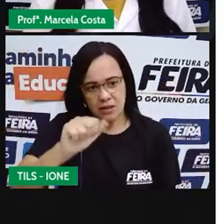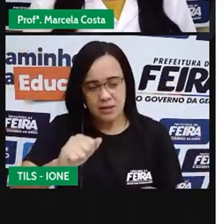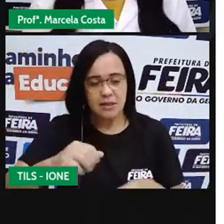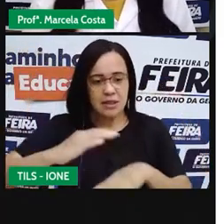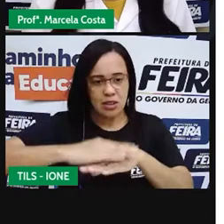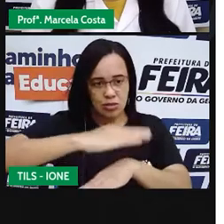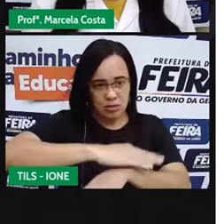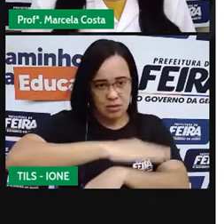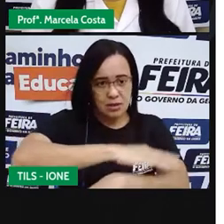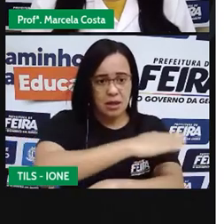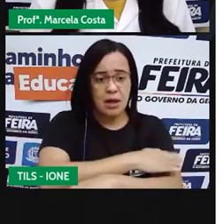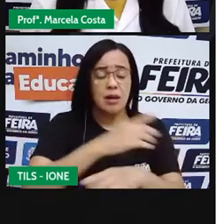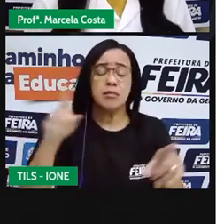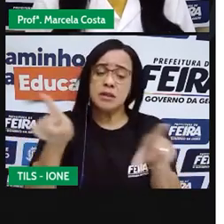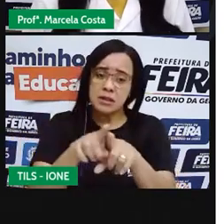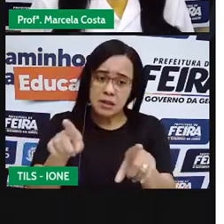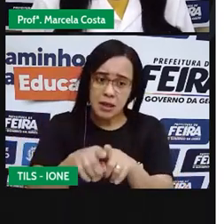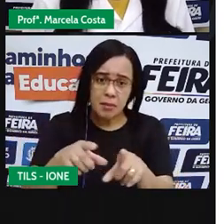Pocahontas.